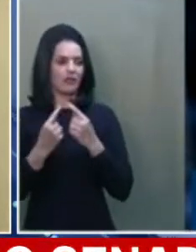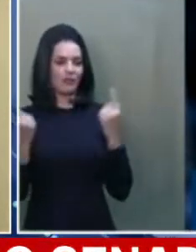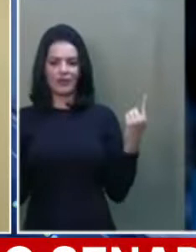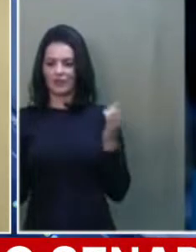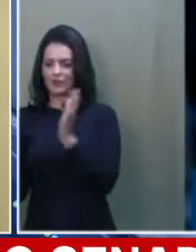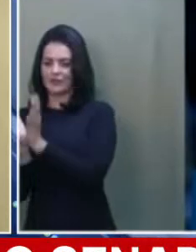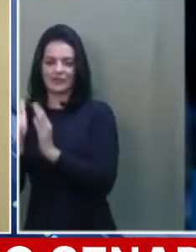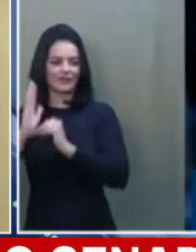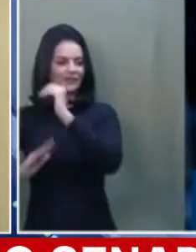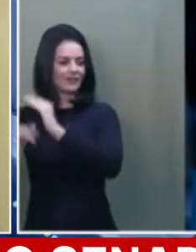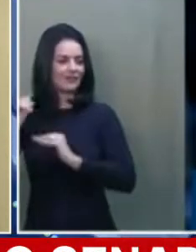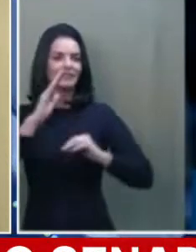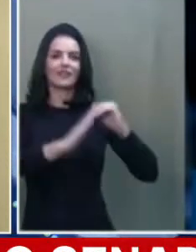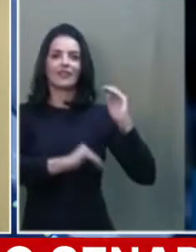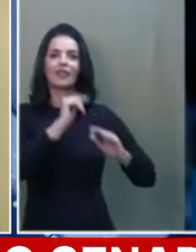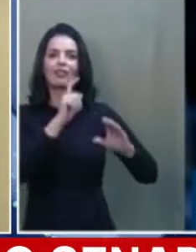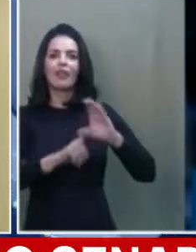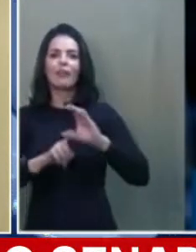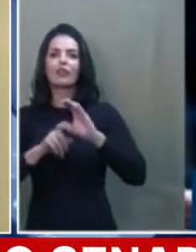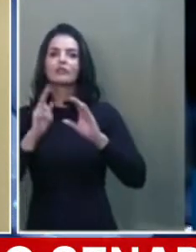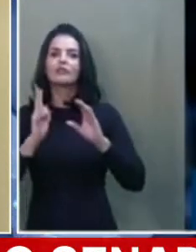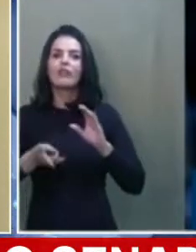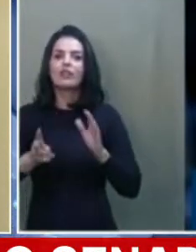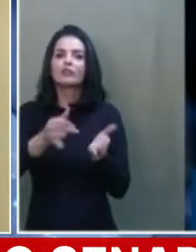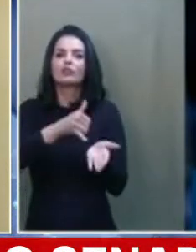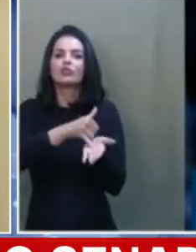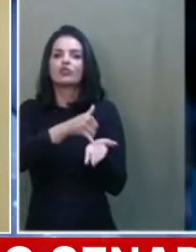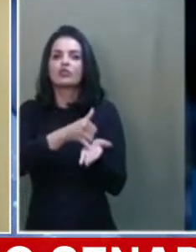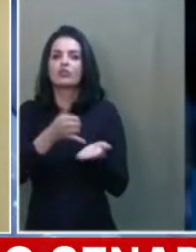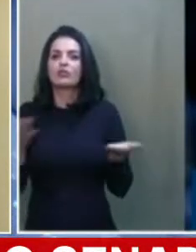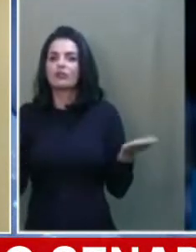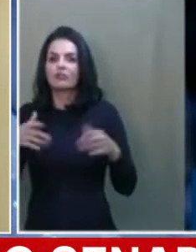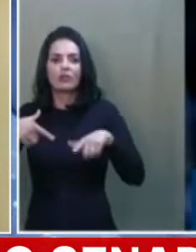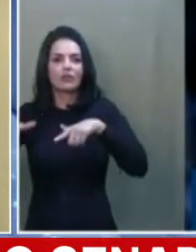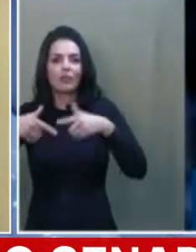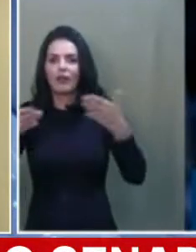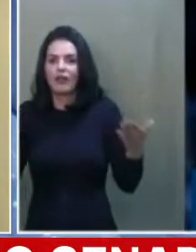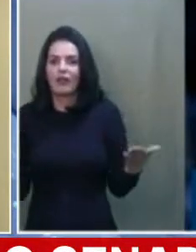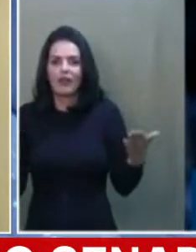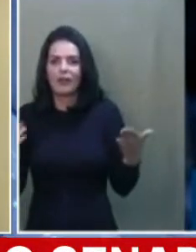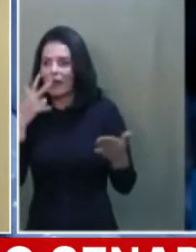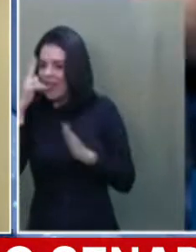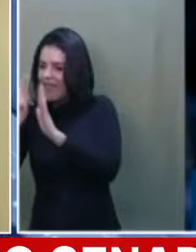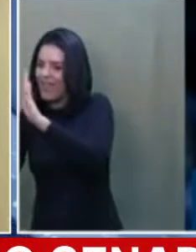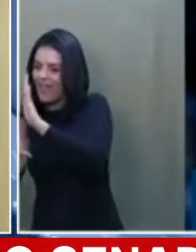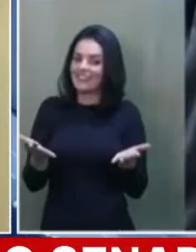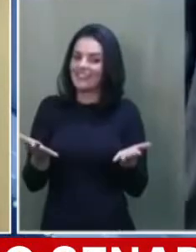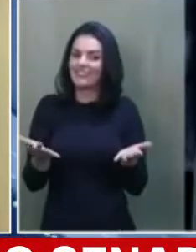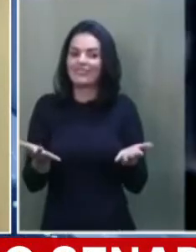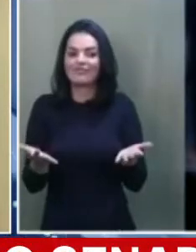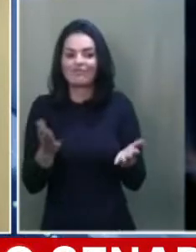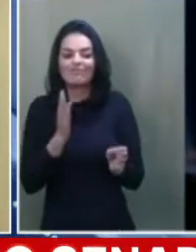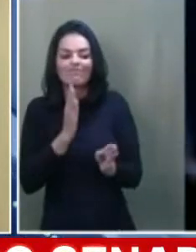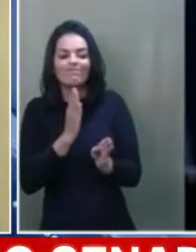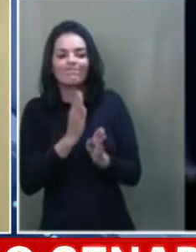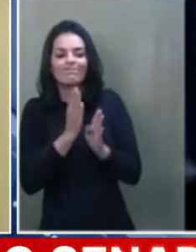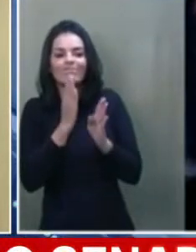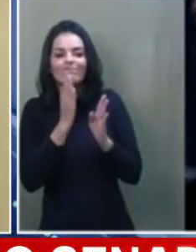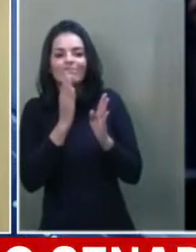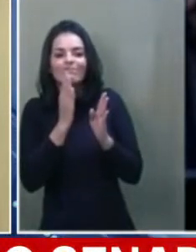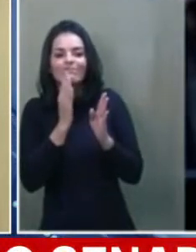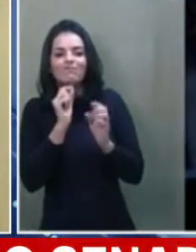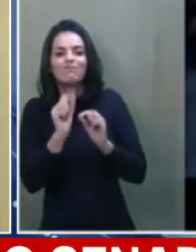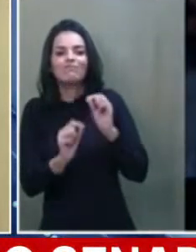voucher caminhoneiro, e uma emenda que nós apresentamos com